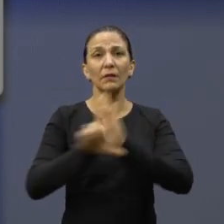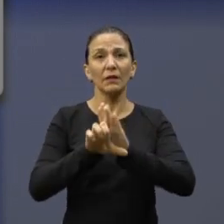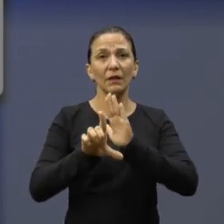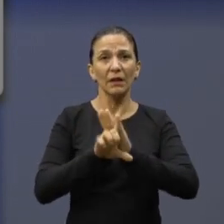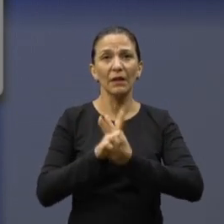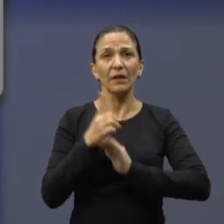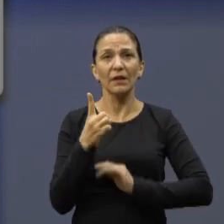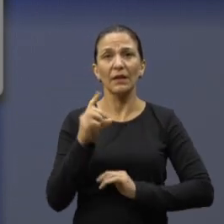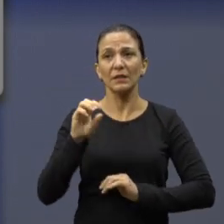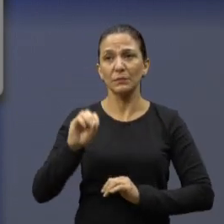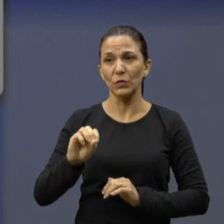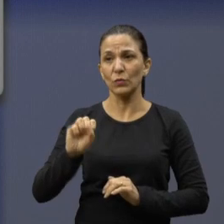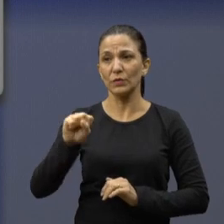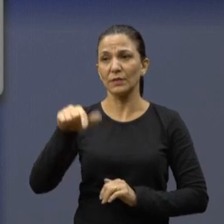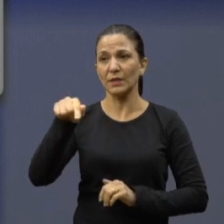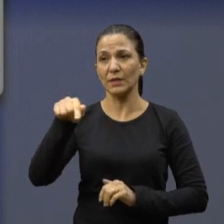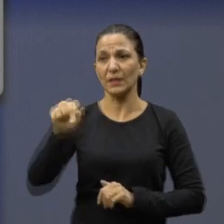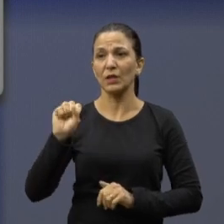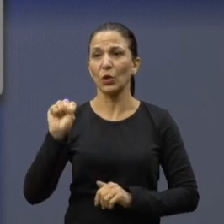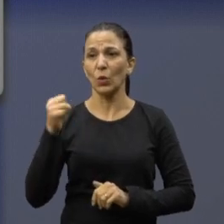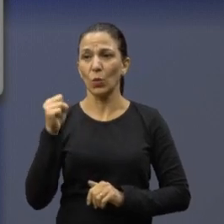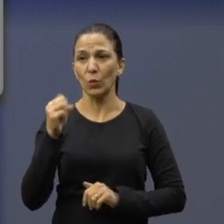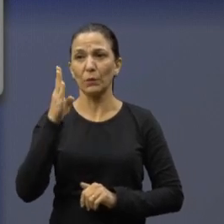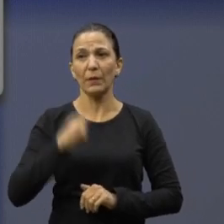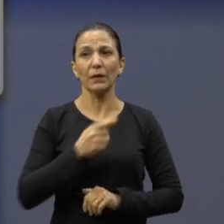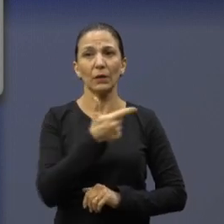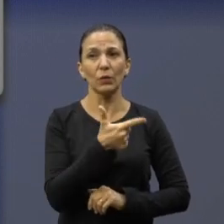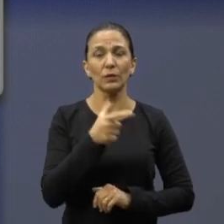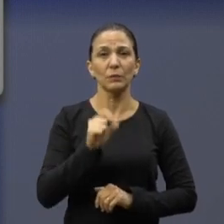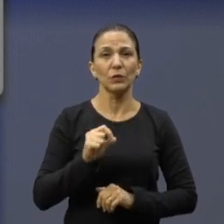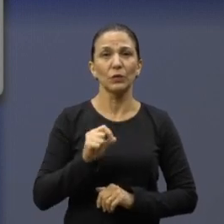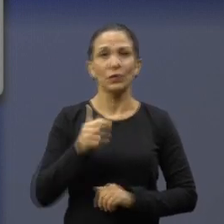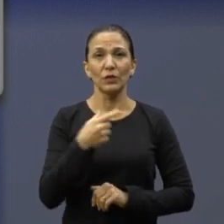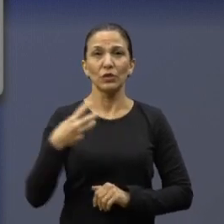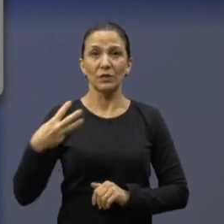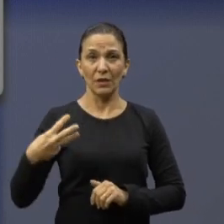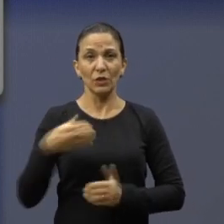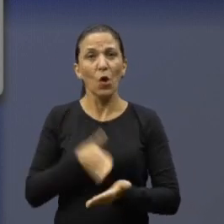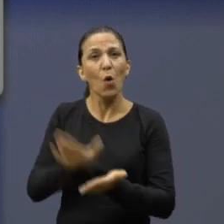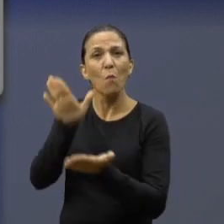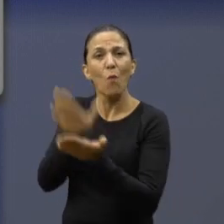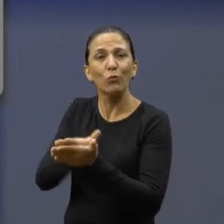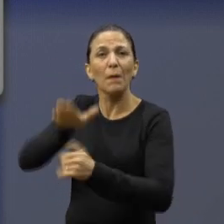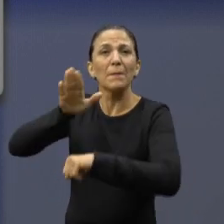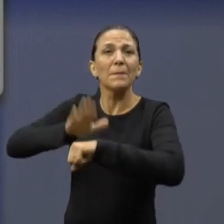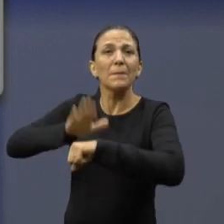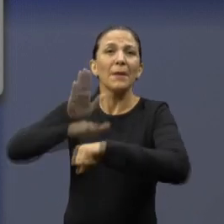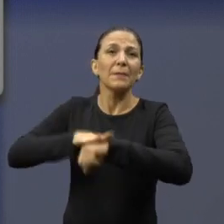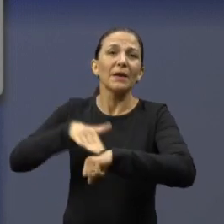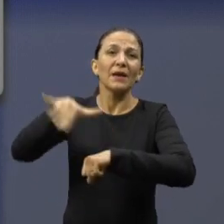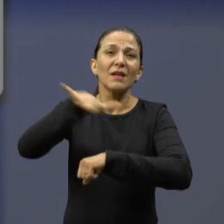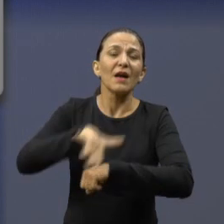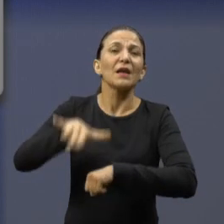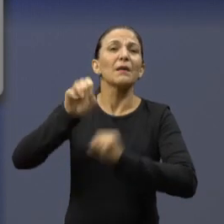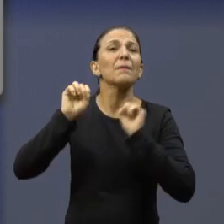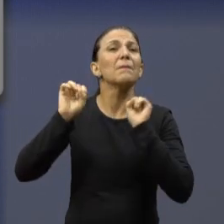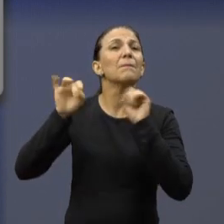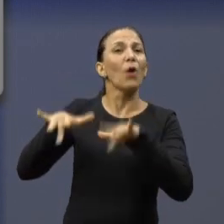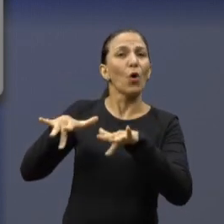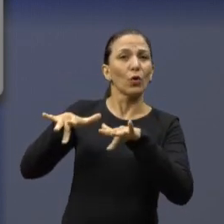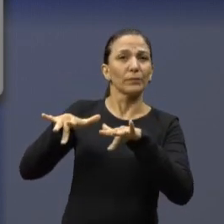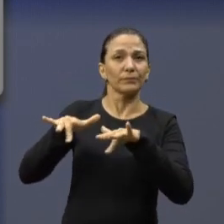.878, barra 2023, que aumenta as multas para imóveis em estado de abandono